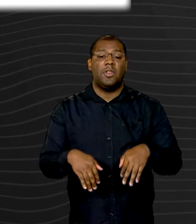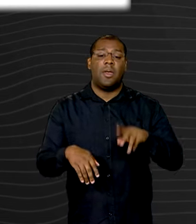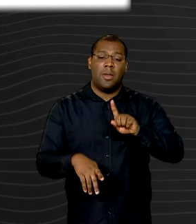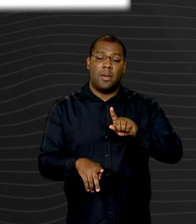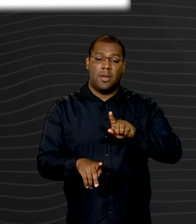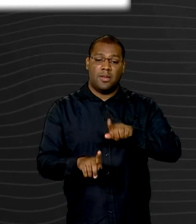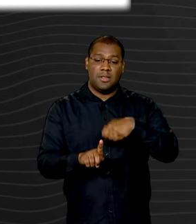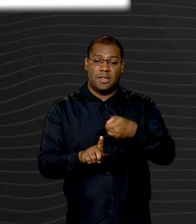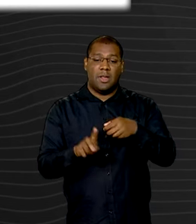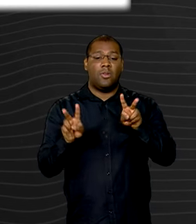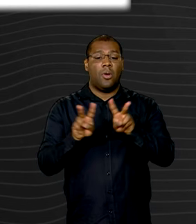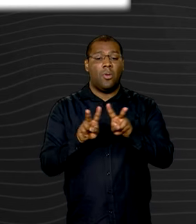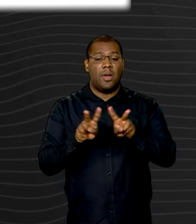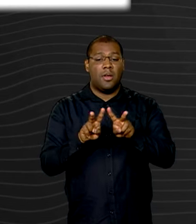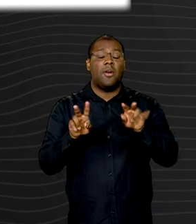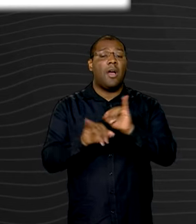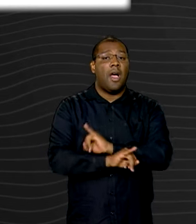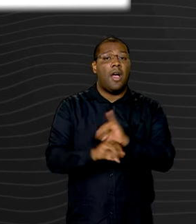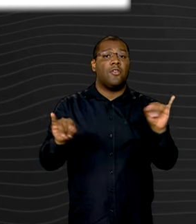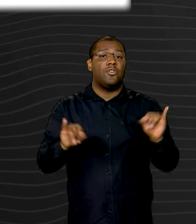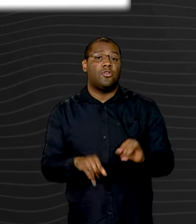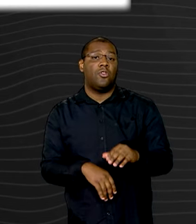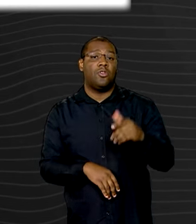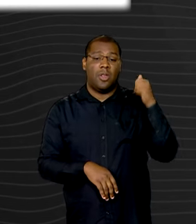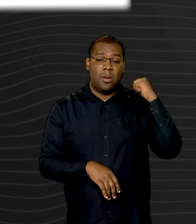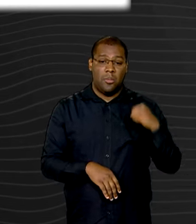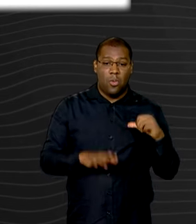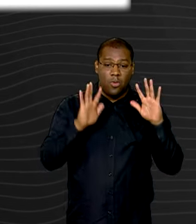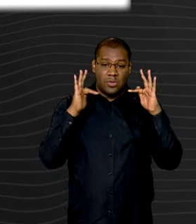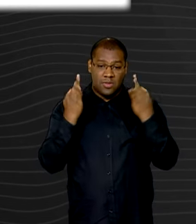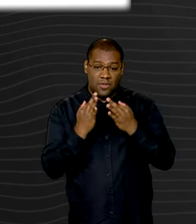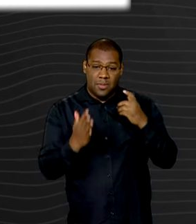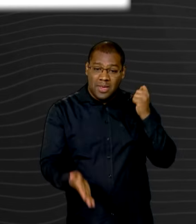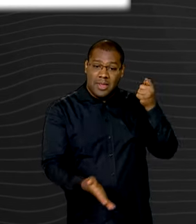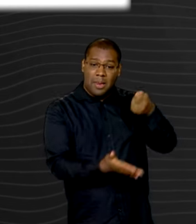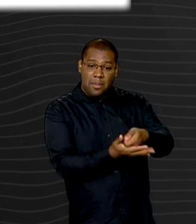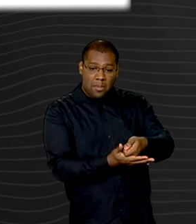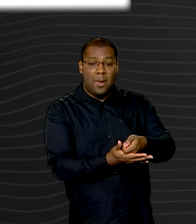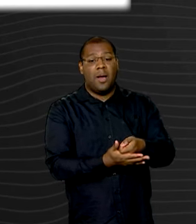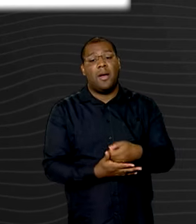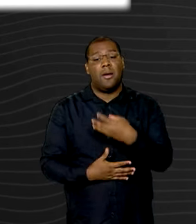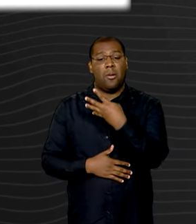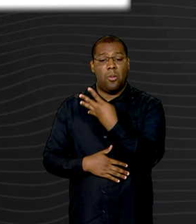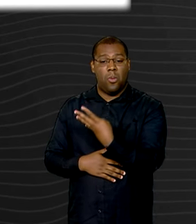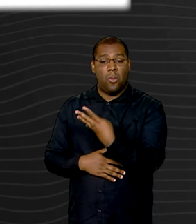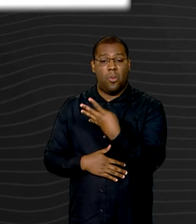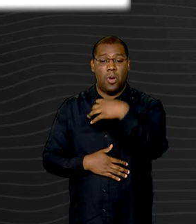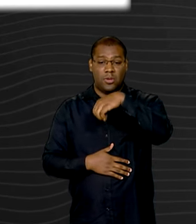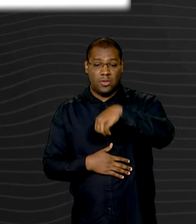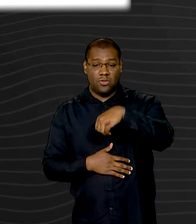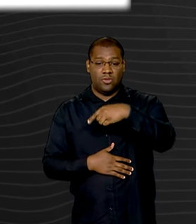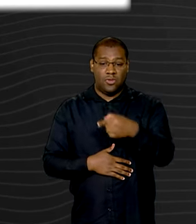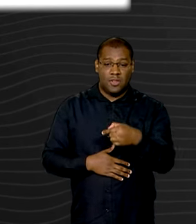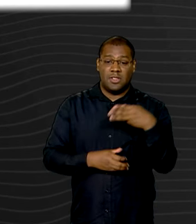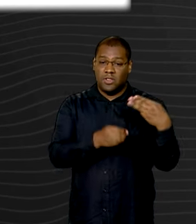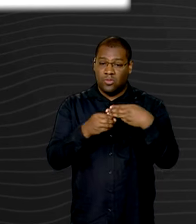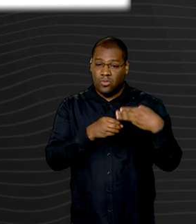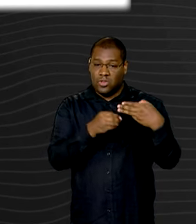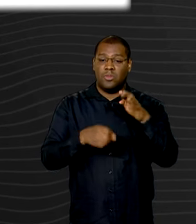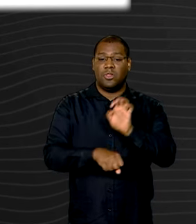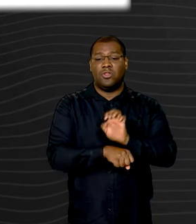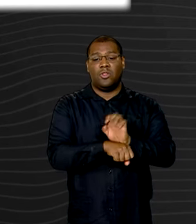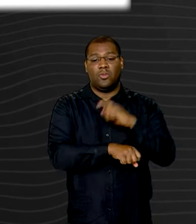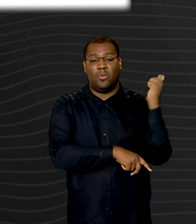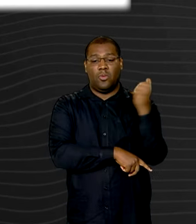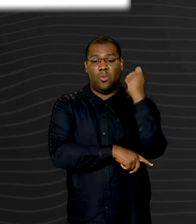anunciou a antecipação do pagamento do Bolsa Família a todos os 497 municípios do Estado, com